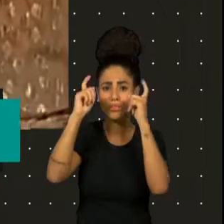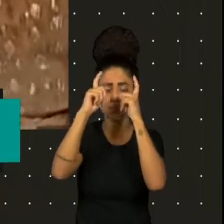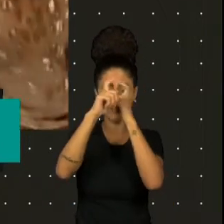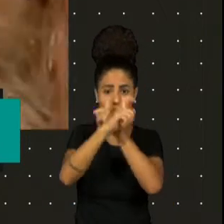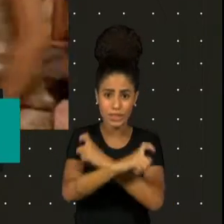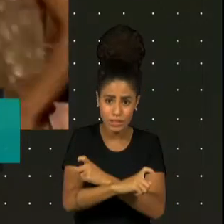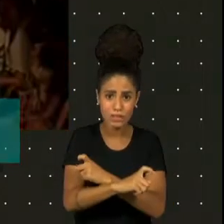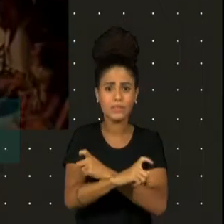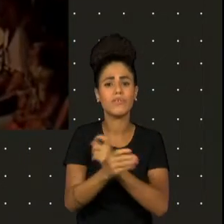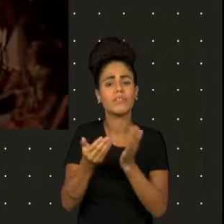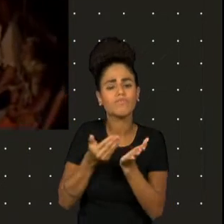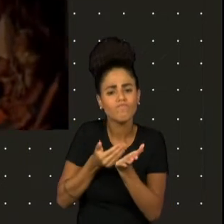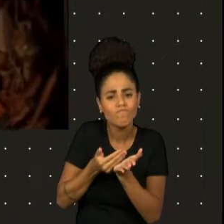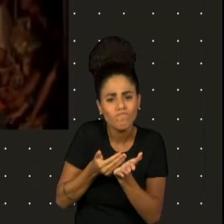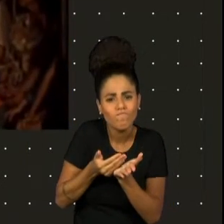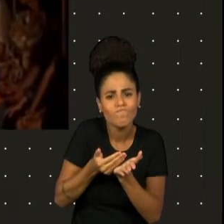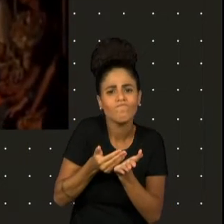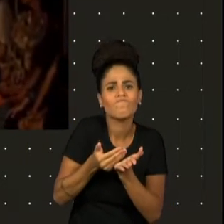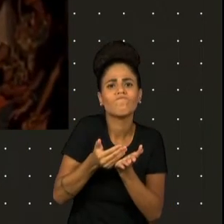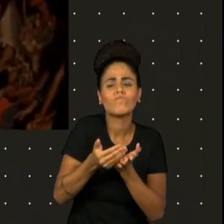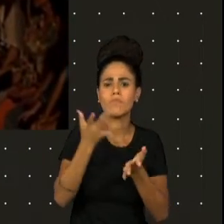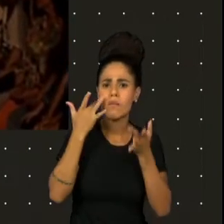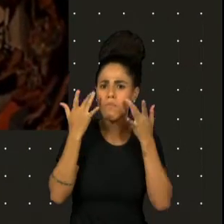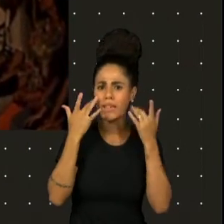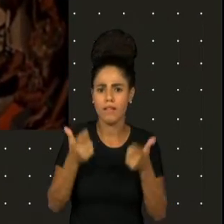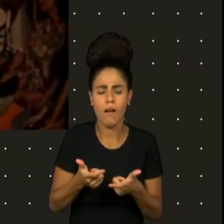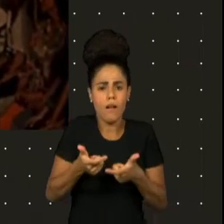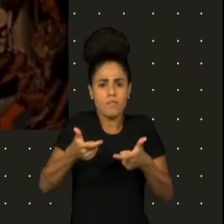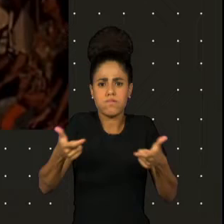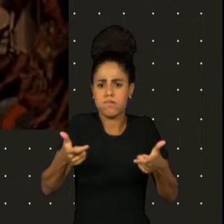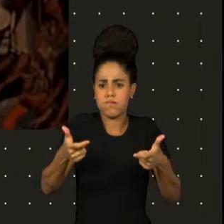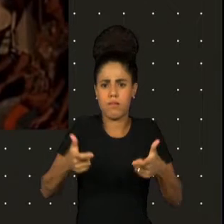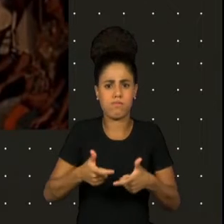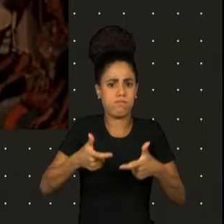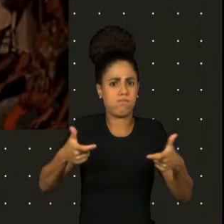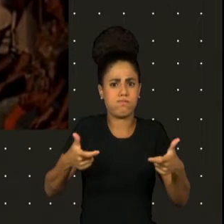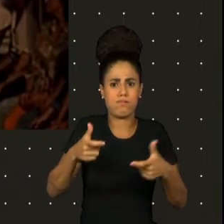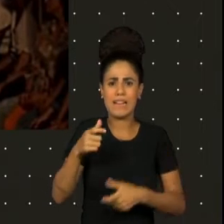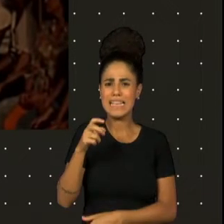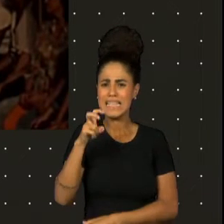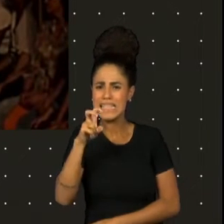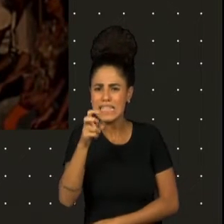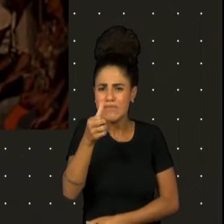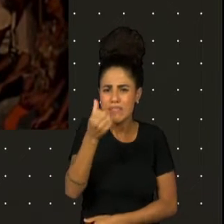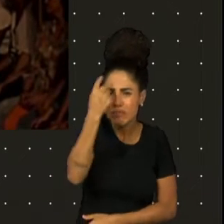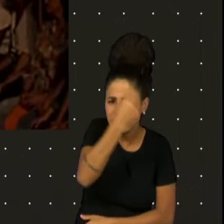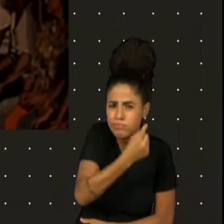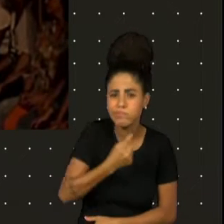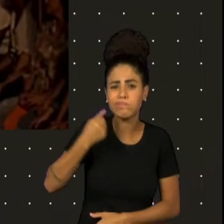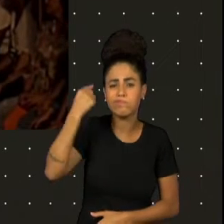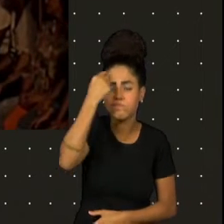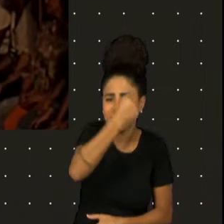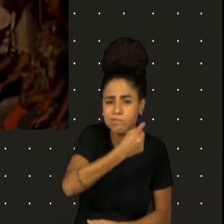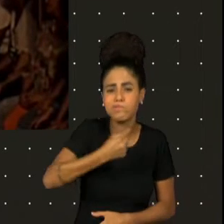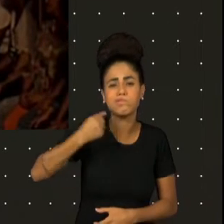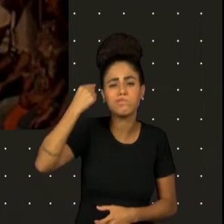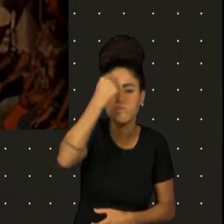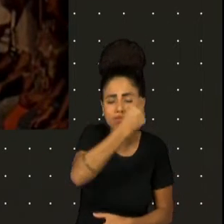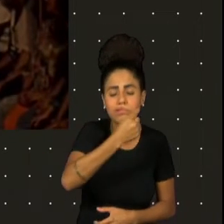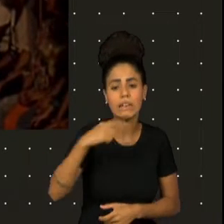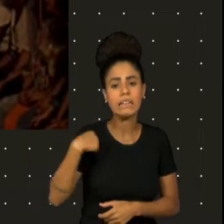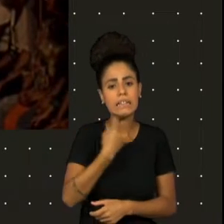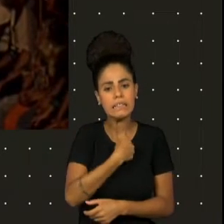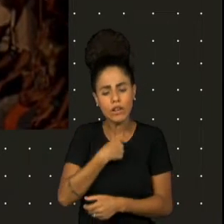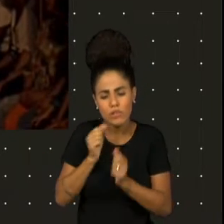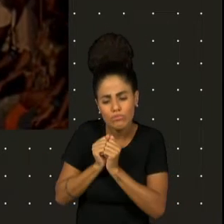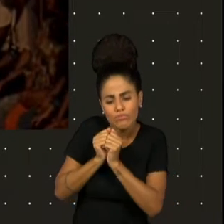começando a semear uma peça enorme, né? Que durava cinco, seis horas. E nós convivemos um período que eu